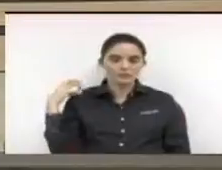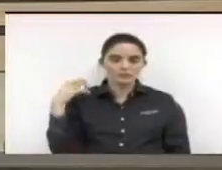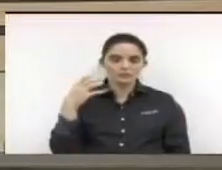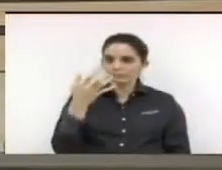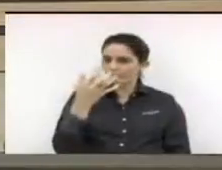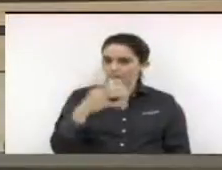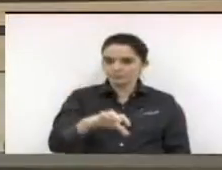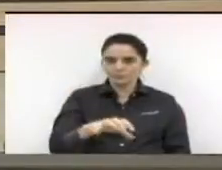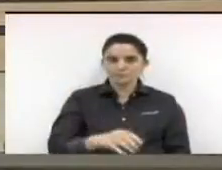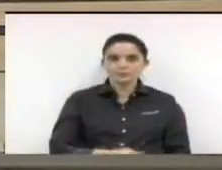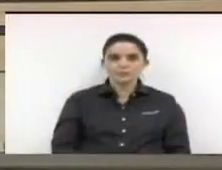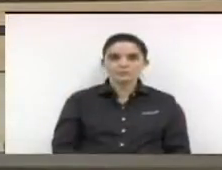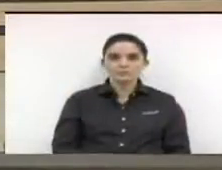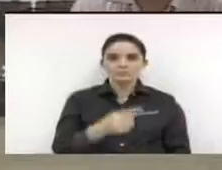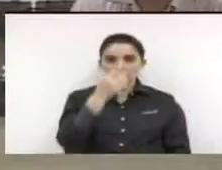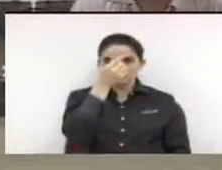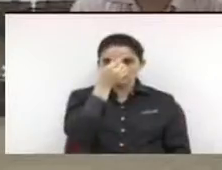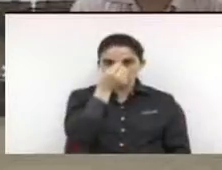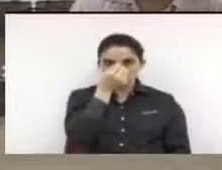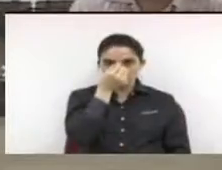Dispenso. Vereador Jorge.